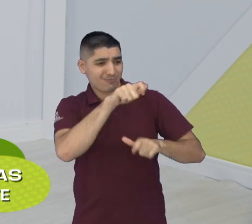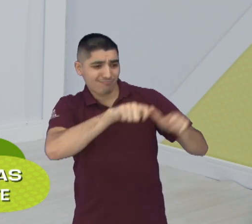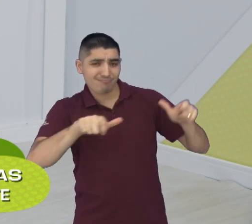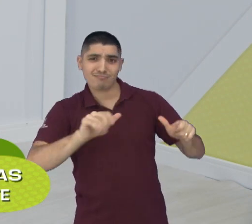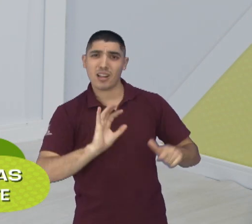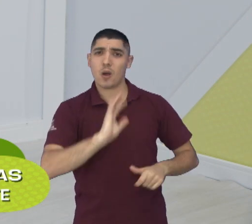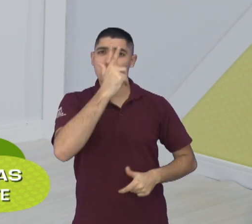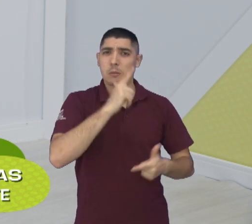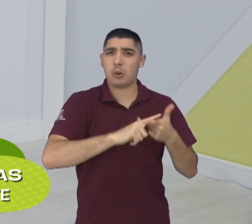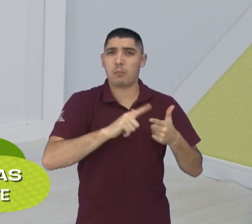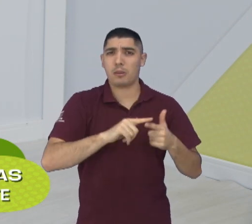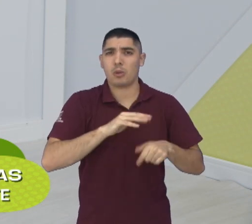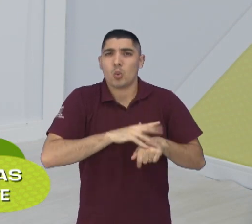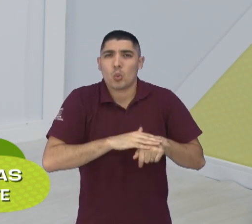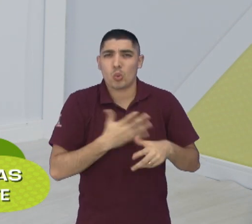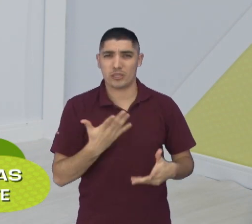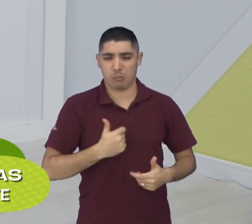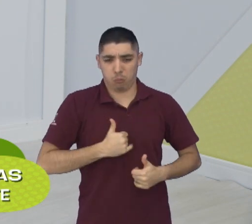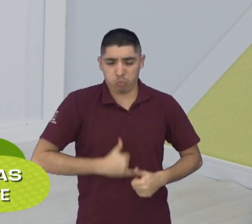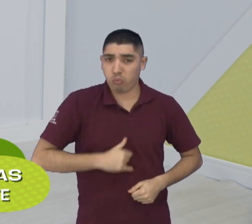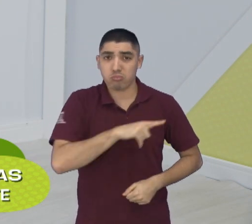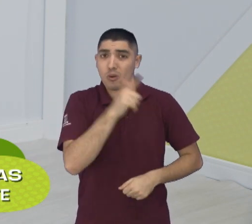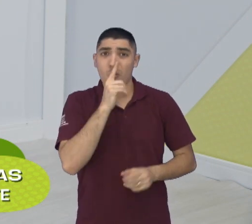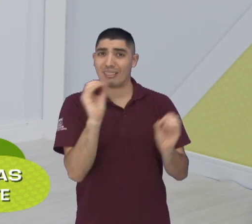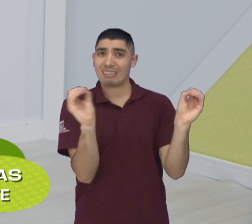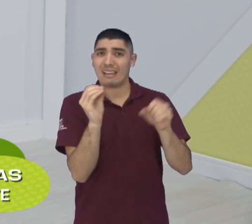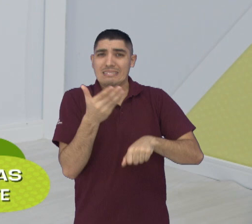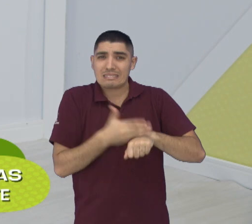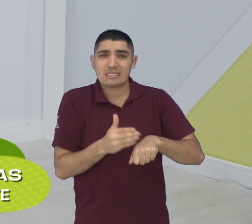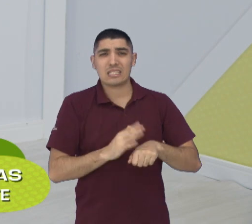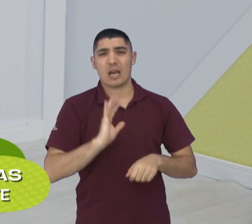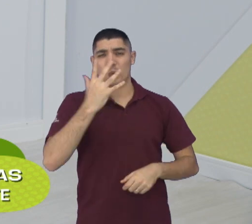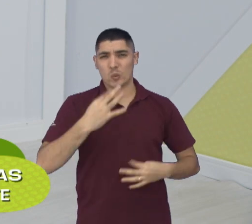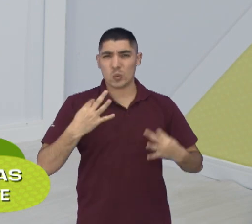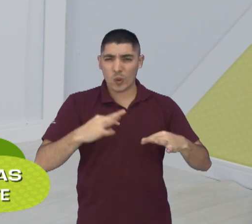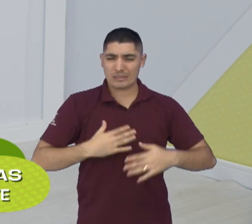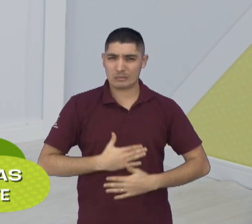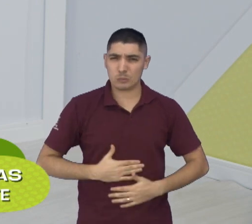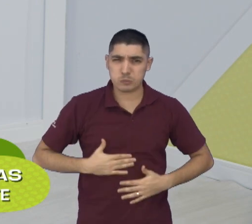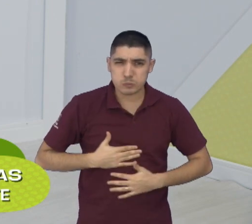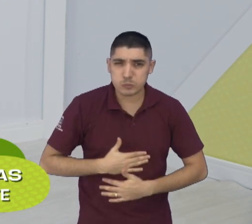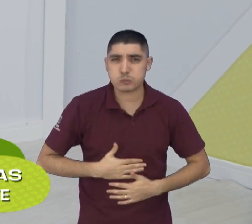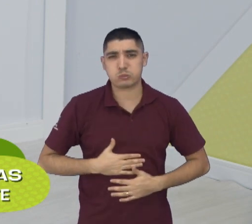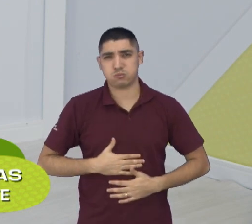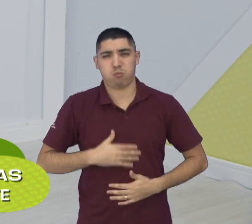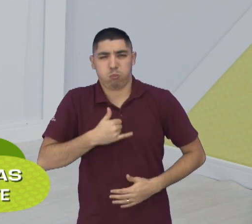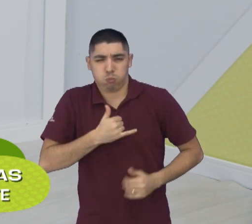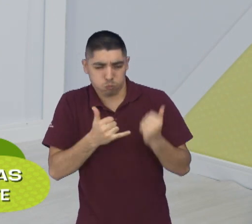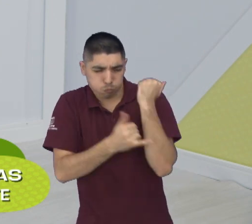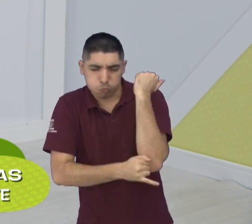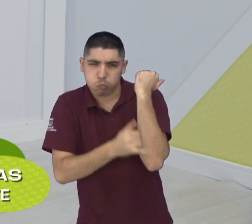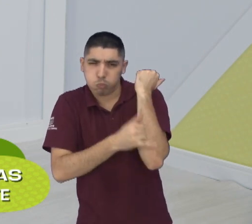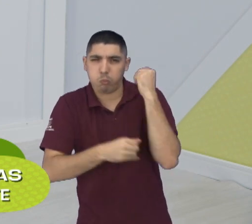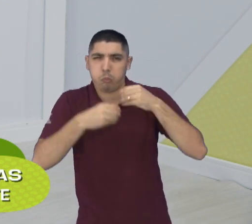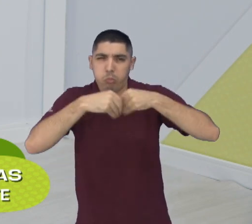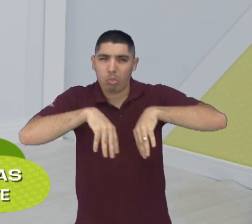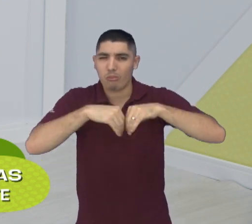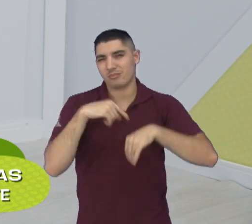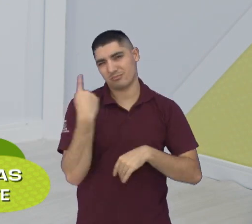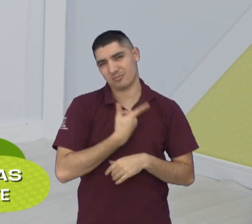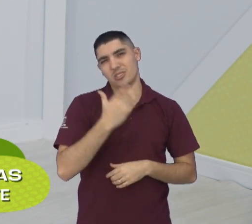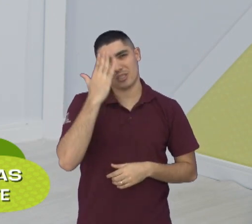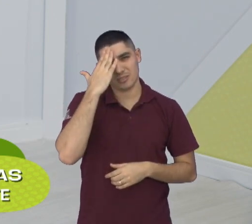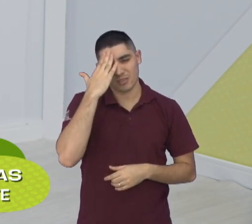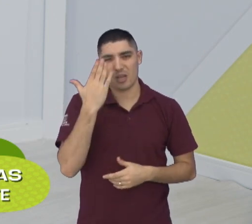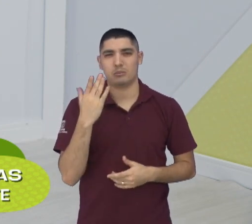problema, não conseguiu treinar absolutamente nada, dores intestinais, dores abdominais, aquele mal-estar que a gente já conhece de